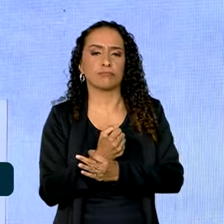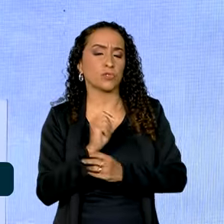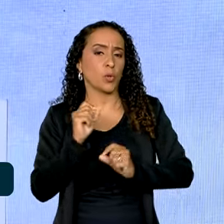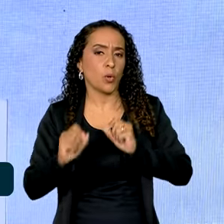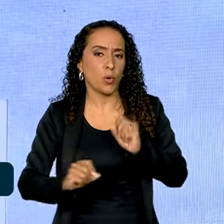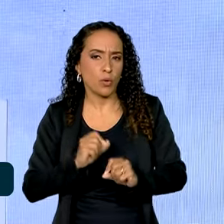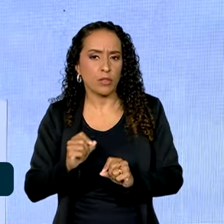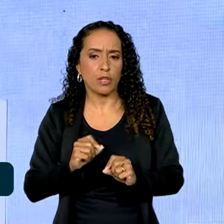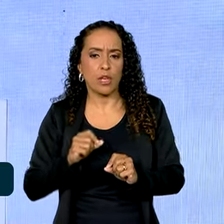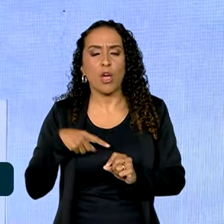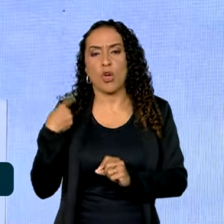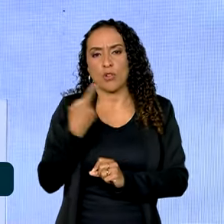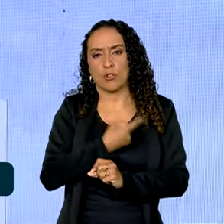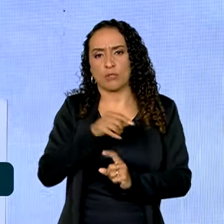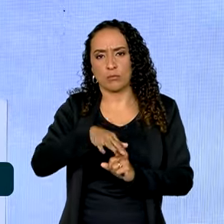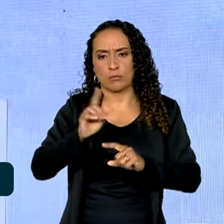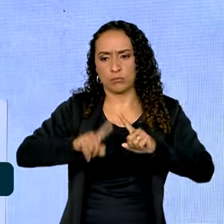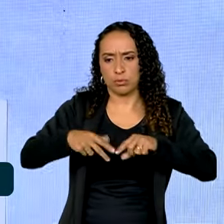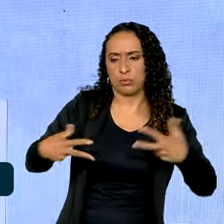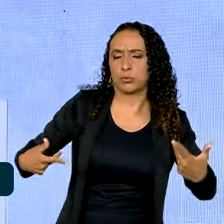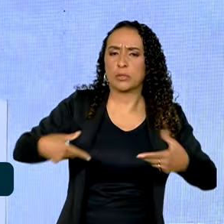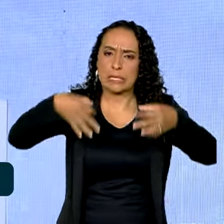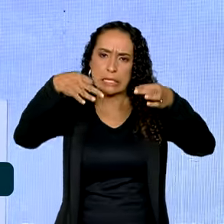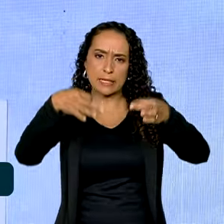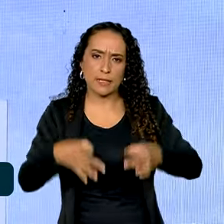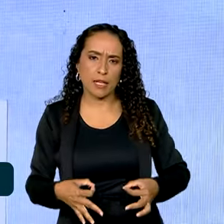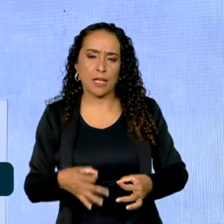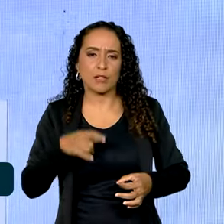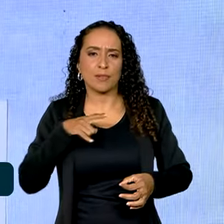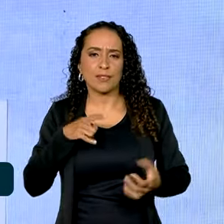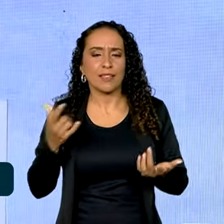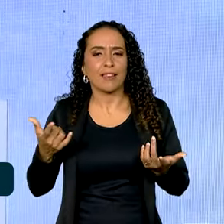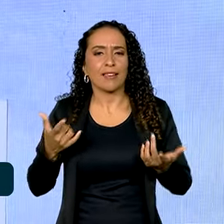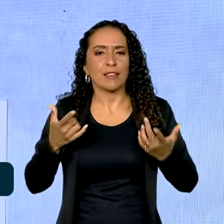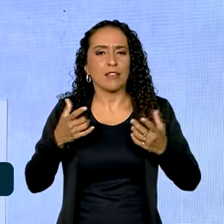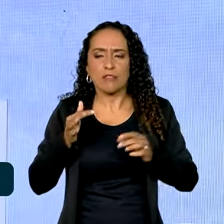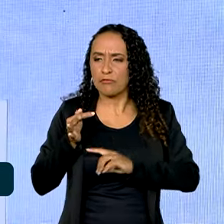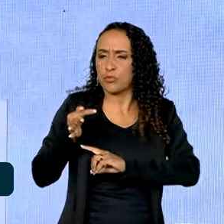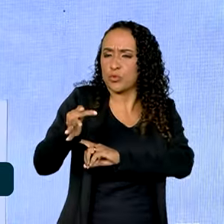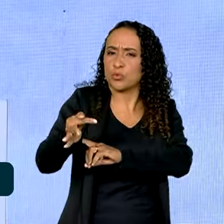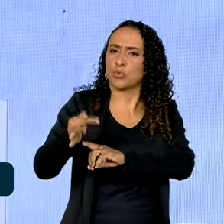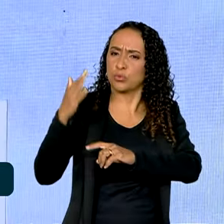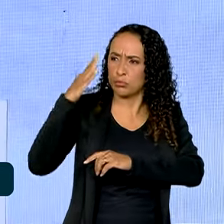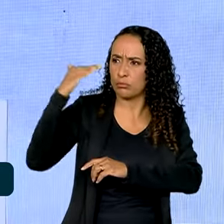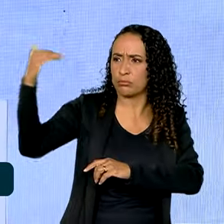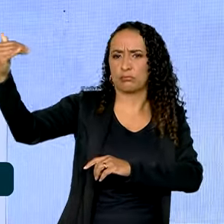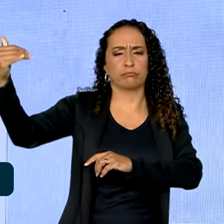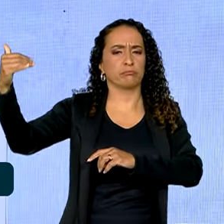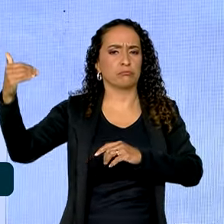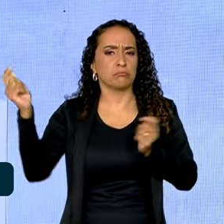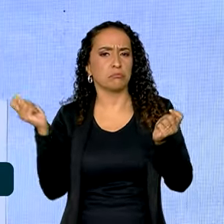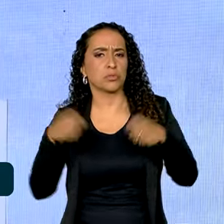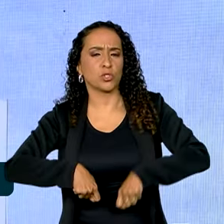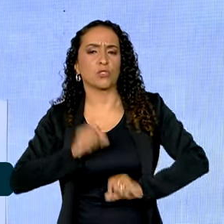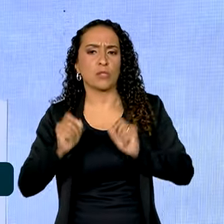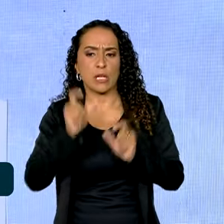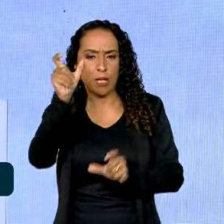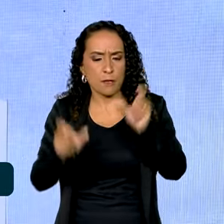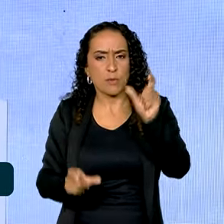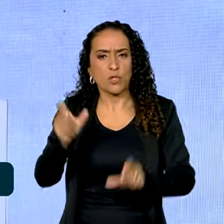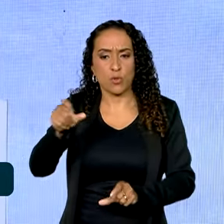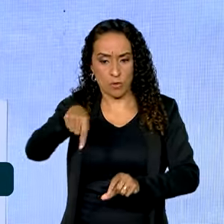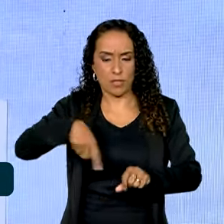os nossos equipamentos em dia para ter um voo tranquilo, um voo que permita às pessoas